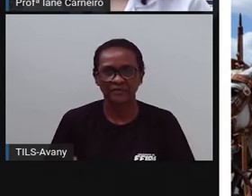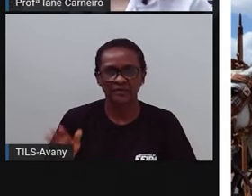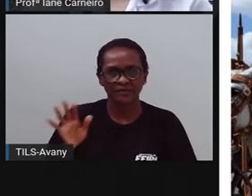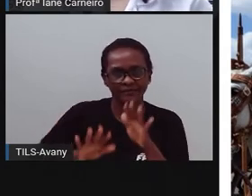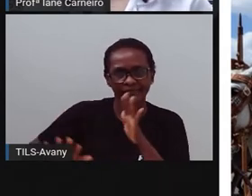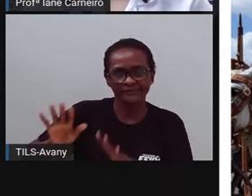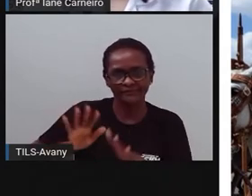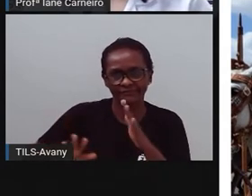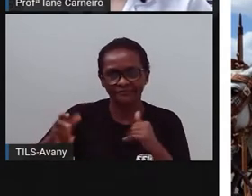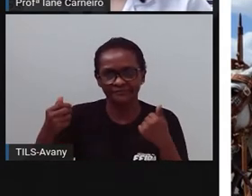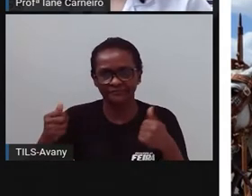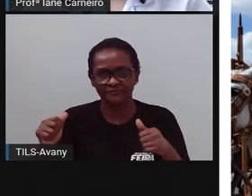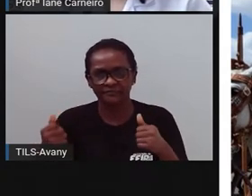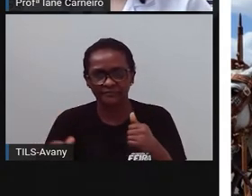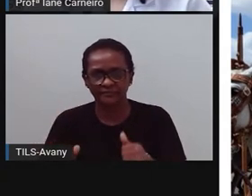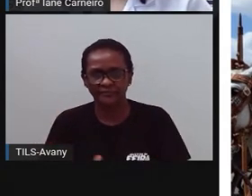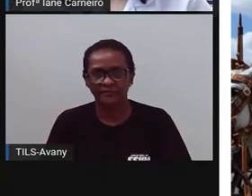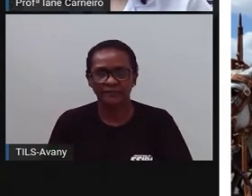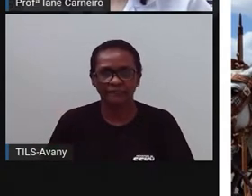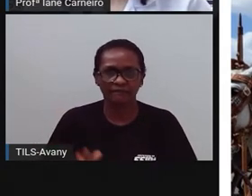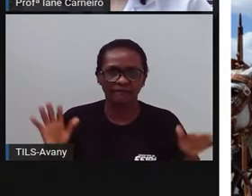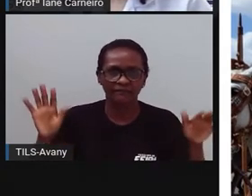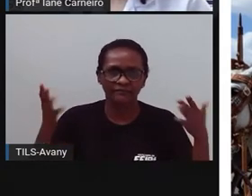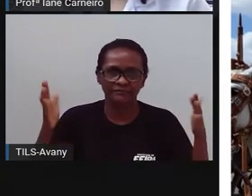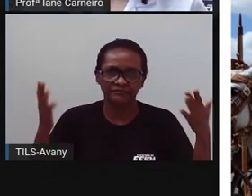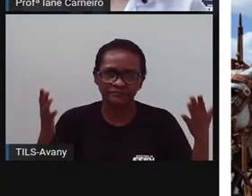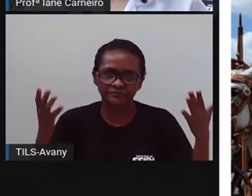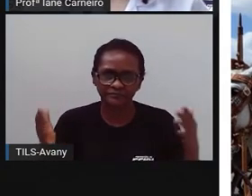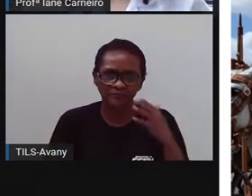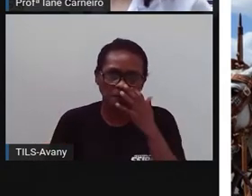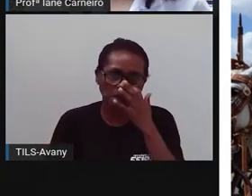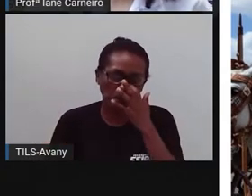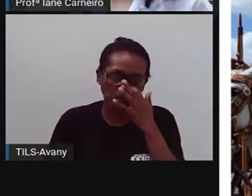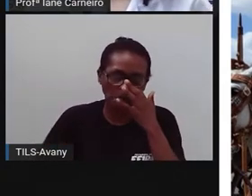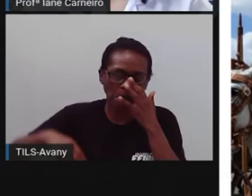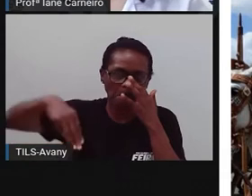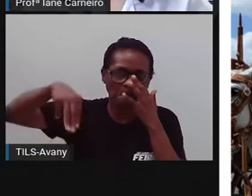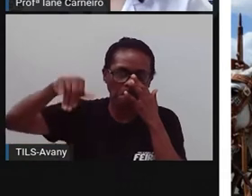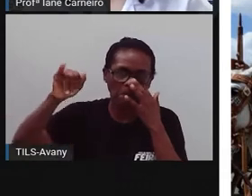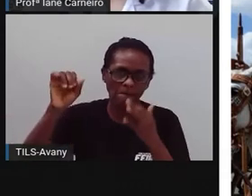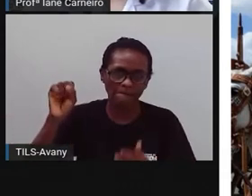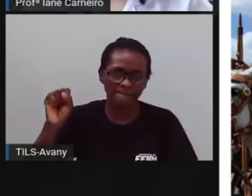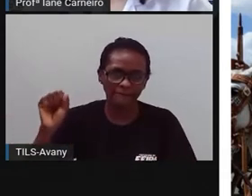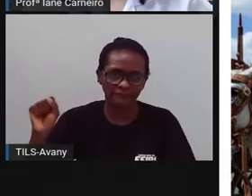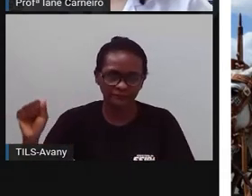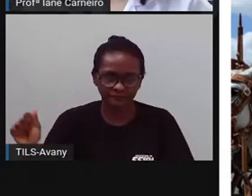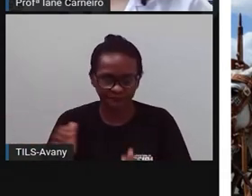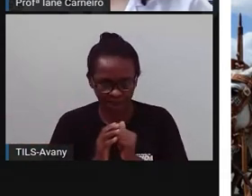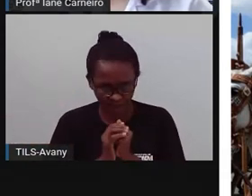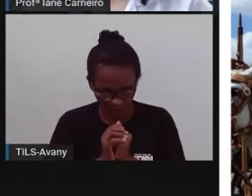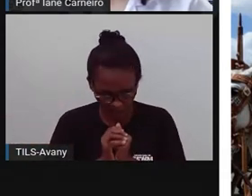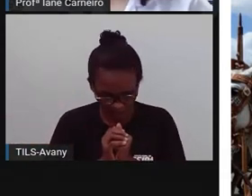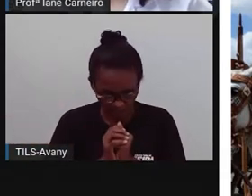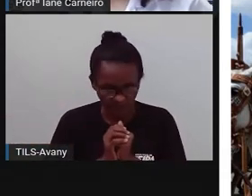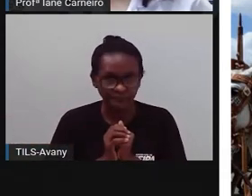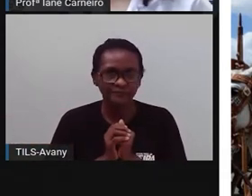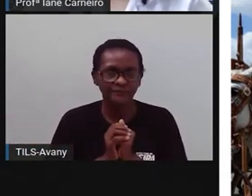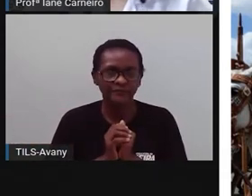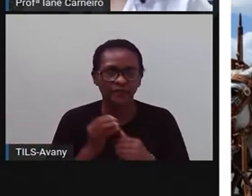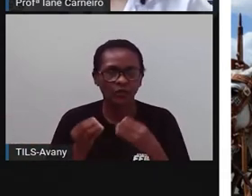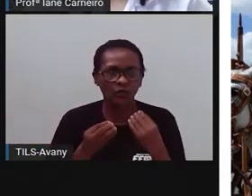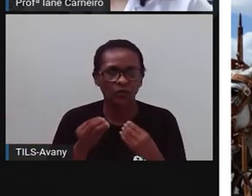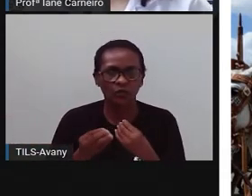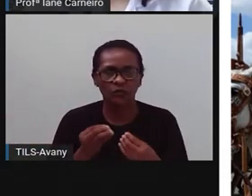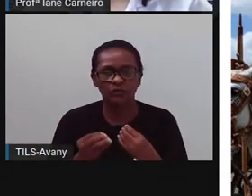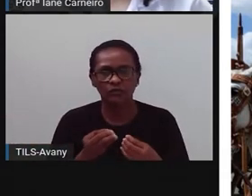dele, E essa Missa, ela existe há 24 anos. E a festa mostra a tradição,